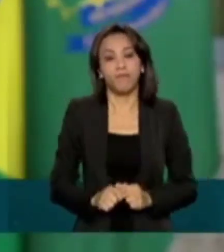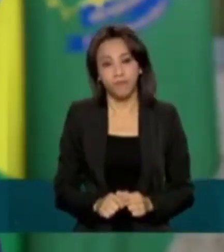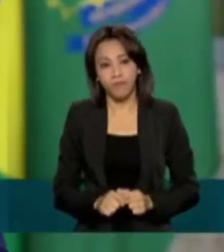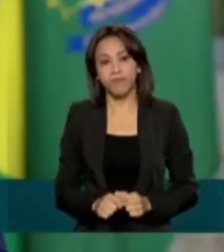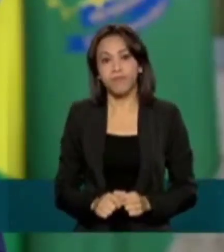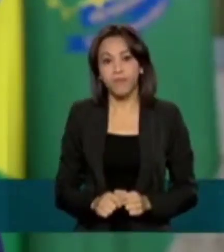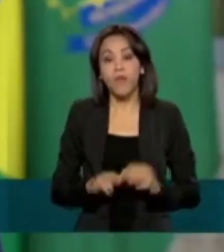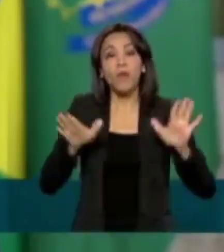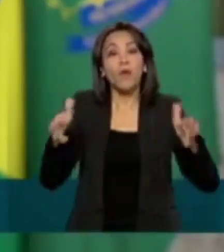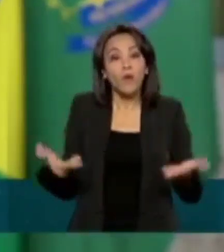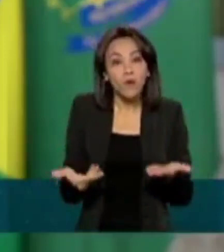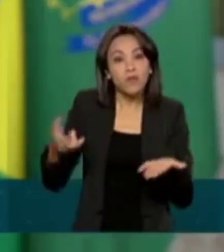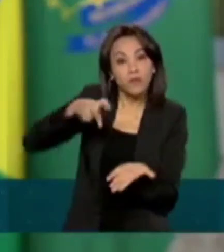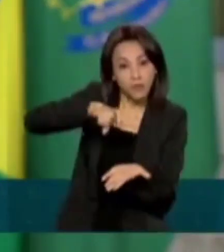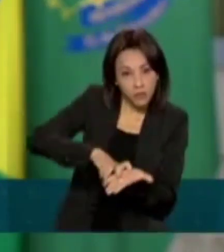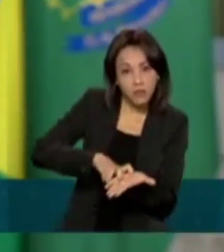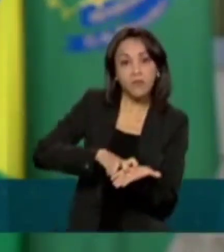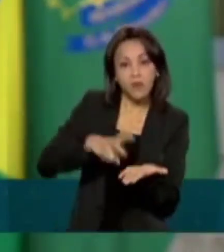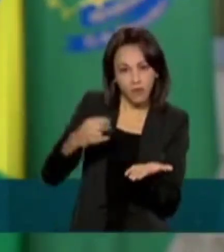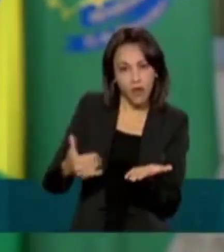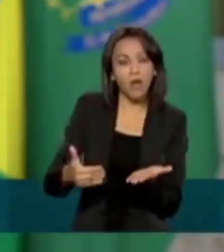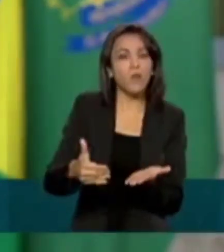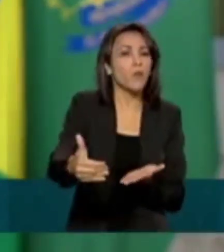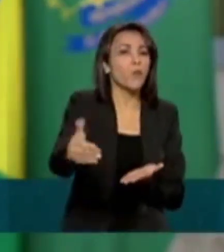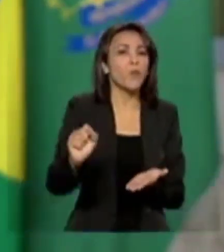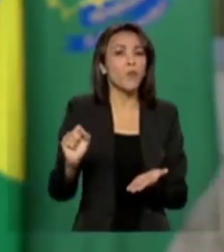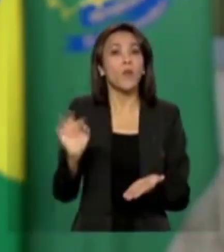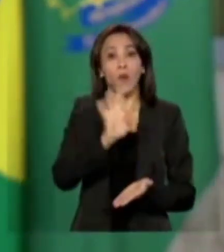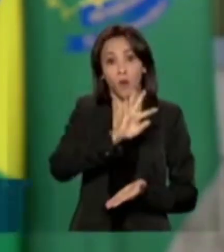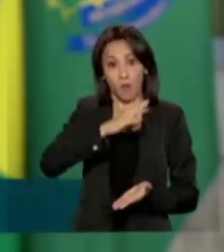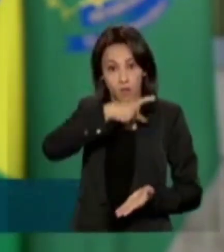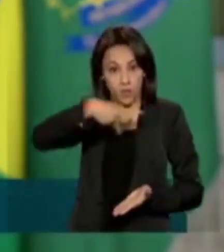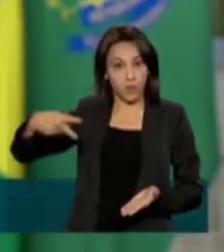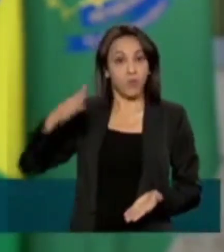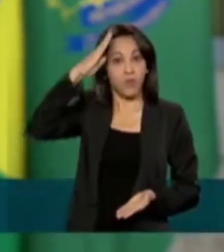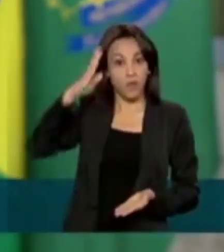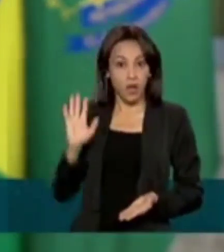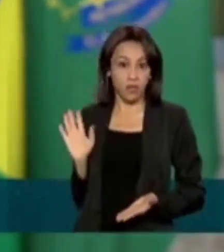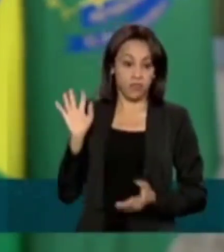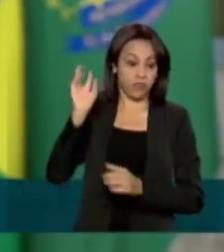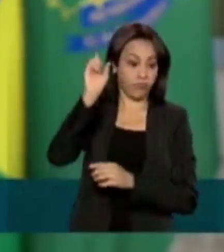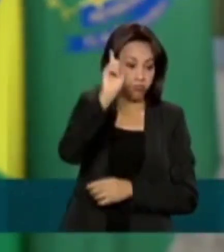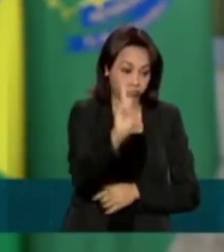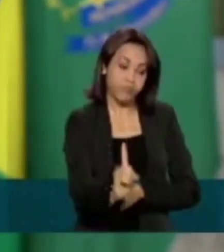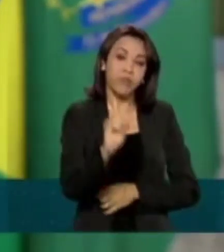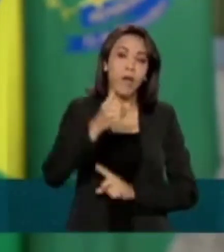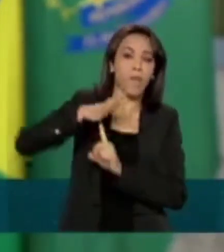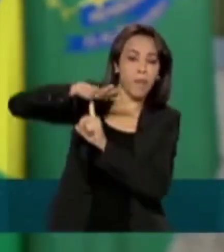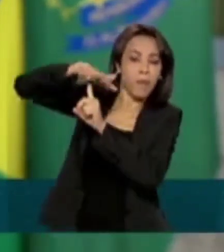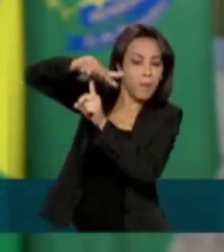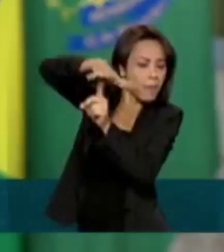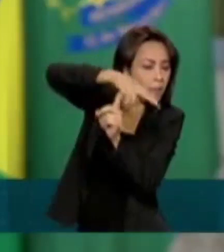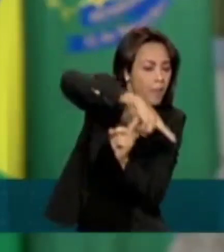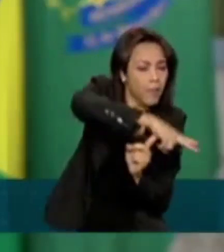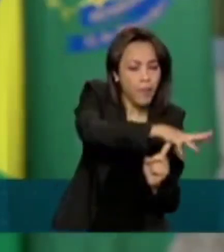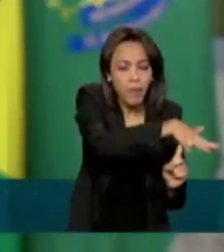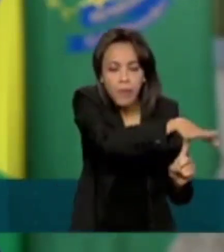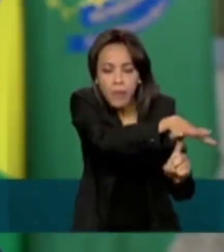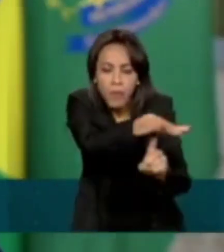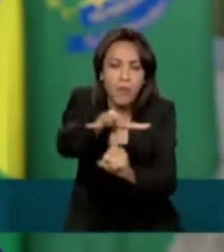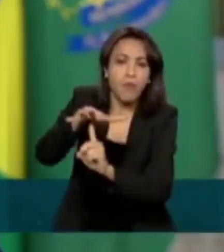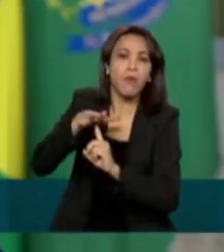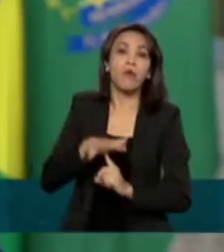Hoje pela manhã será a vez do presidente Jair Bolsonaro sobrevoar a região. Segundo o Instituto Nacional de